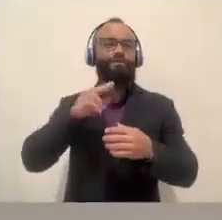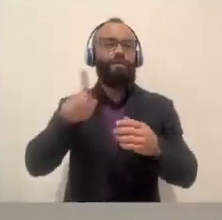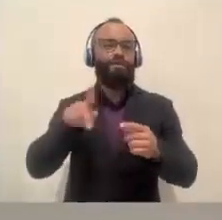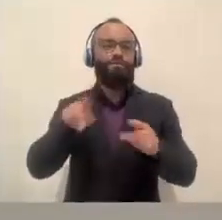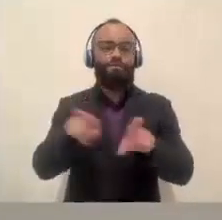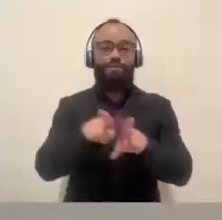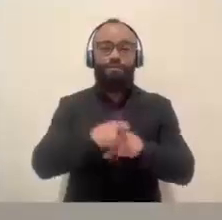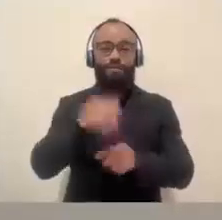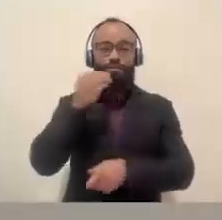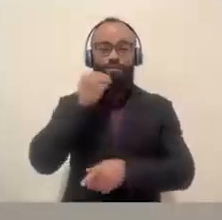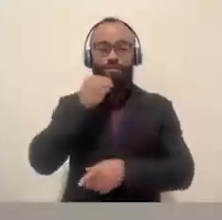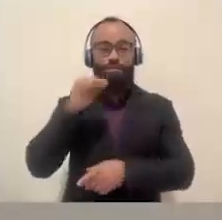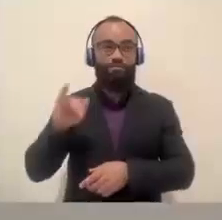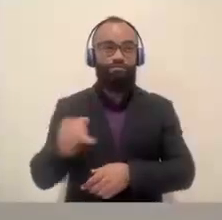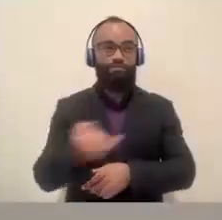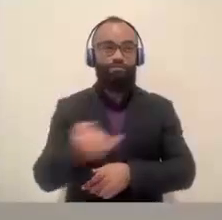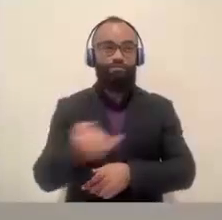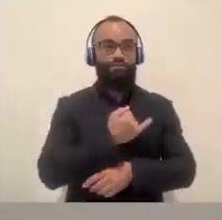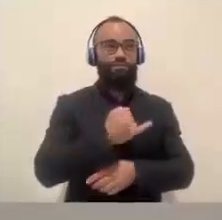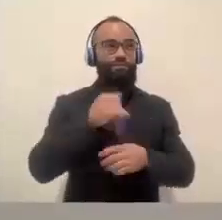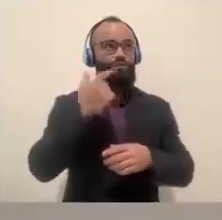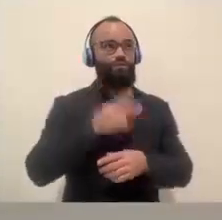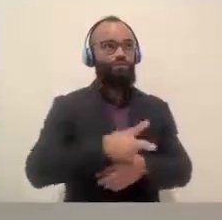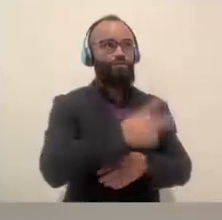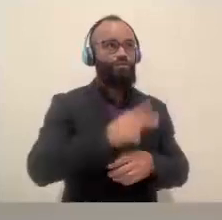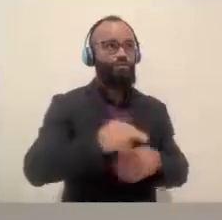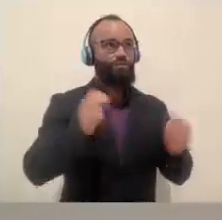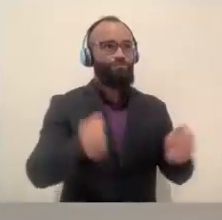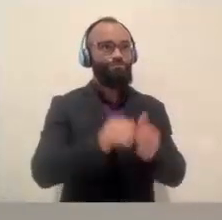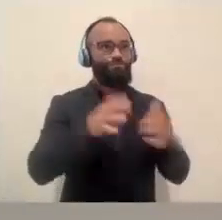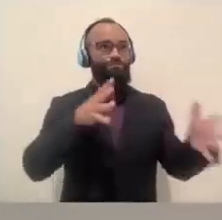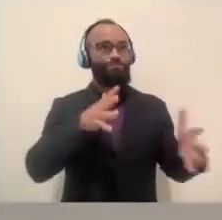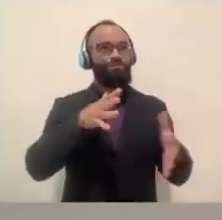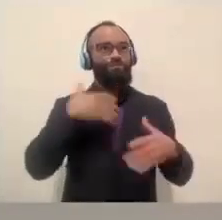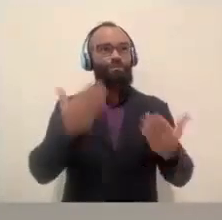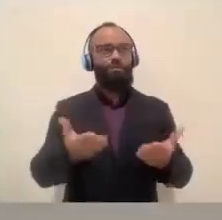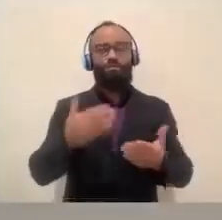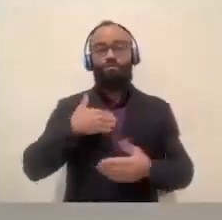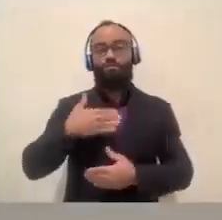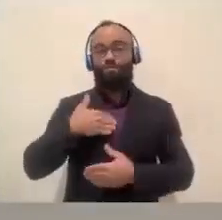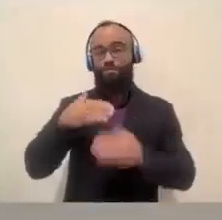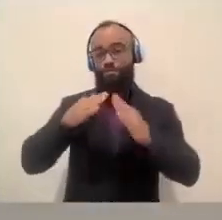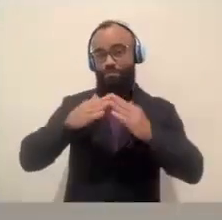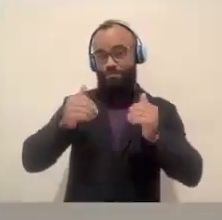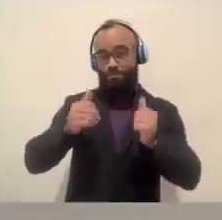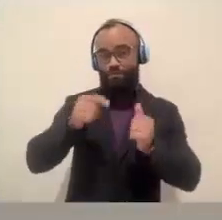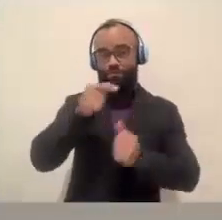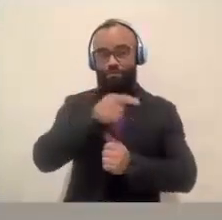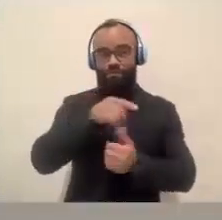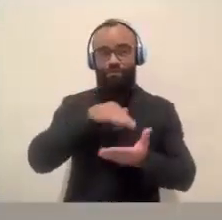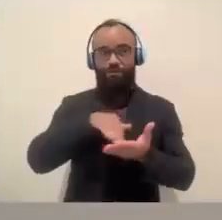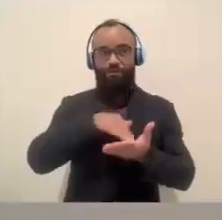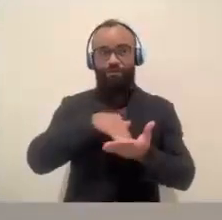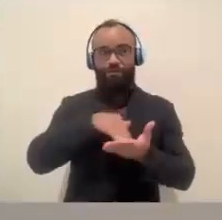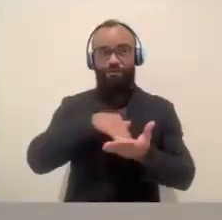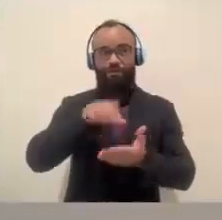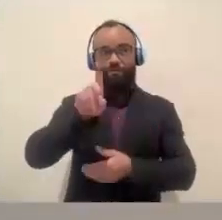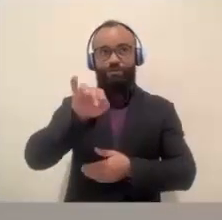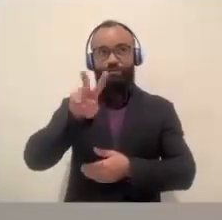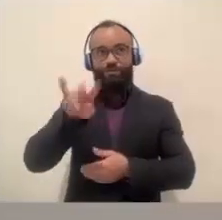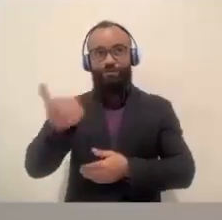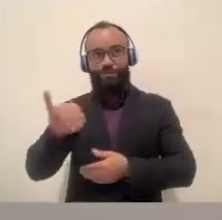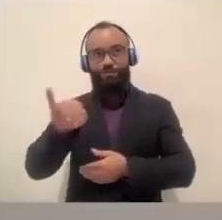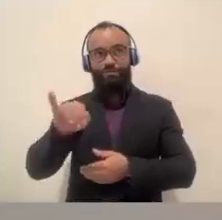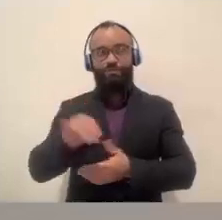continuem brilhando. Fica, então, assim o meu pedido para o secretário Davi. Queria também falar, foi falado